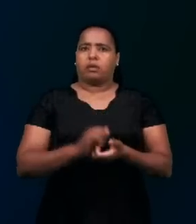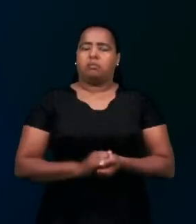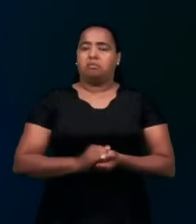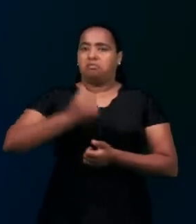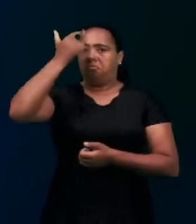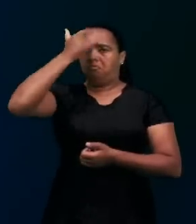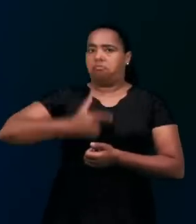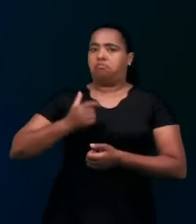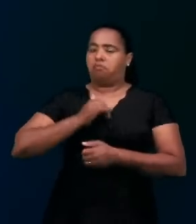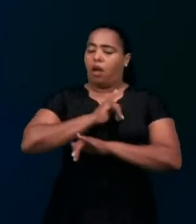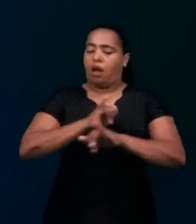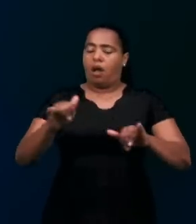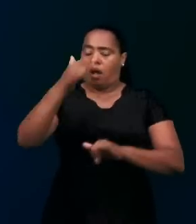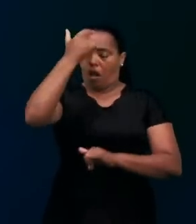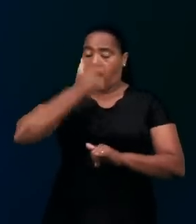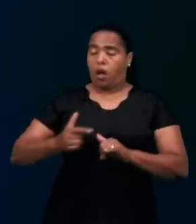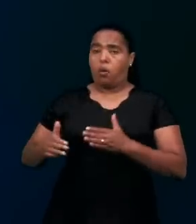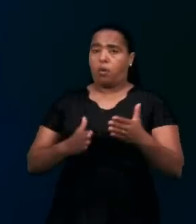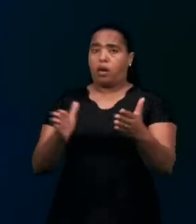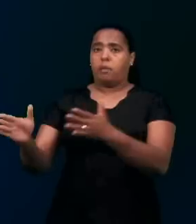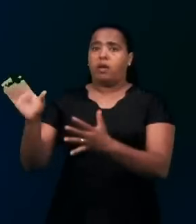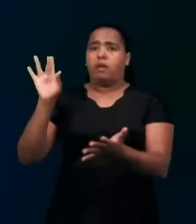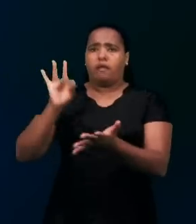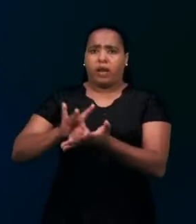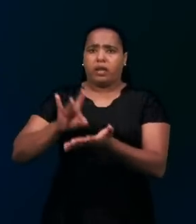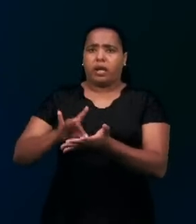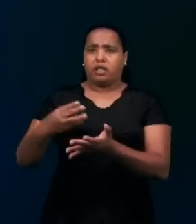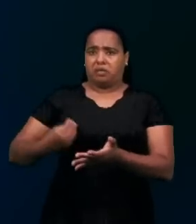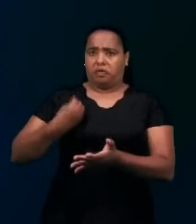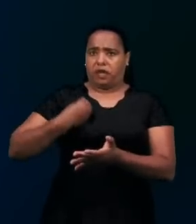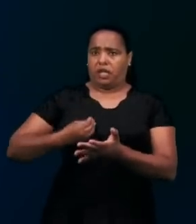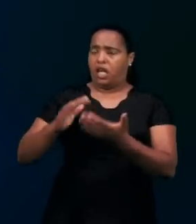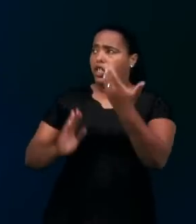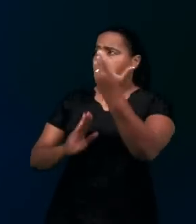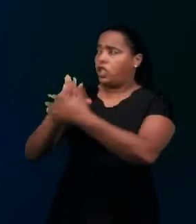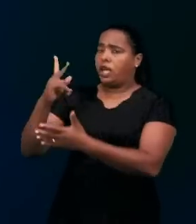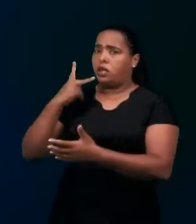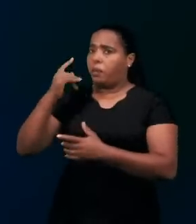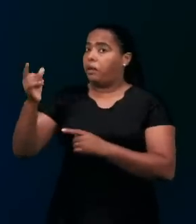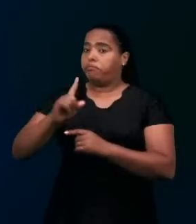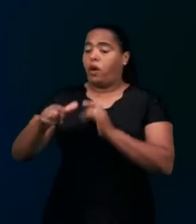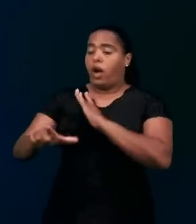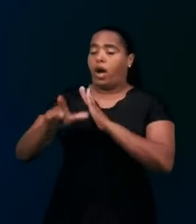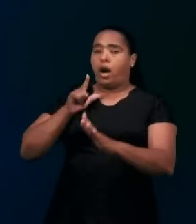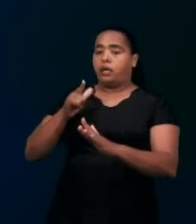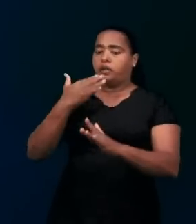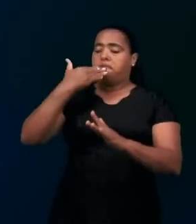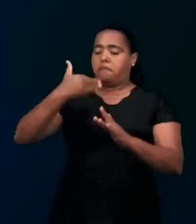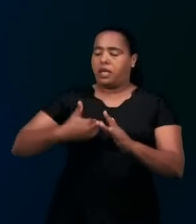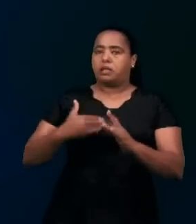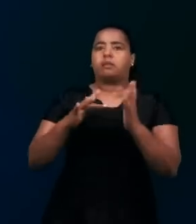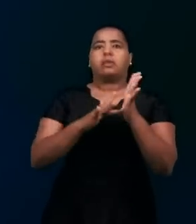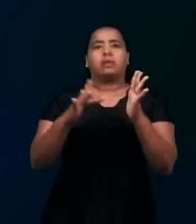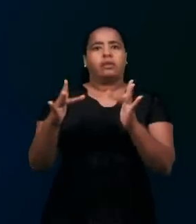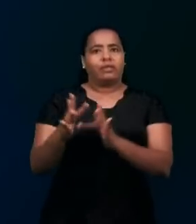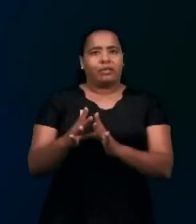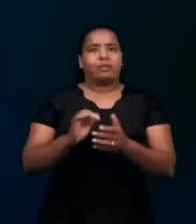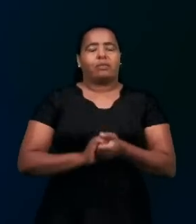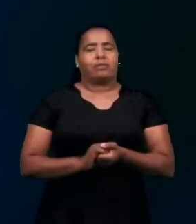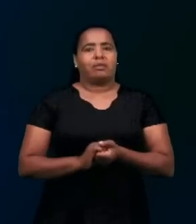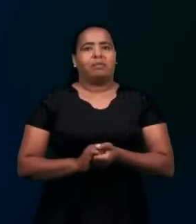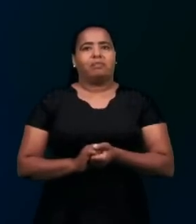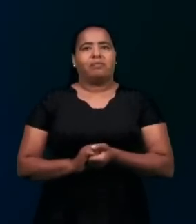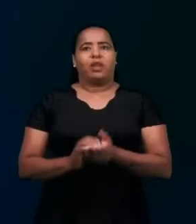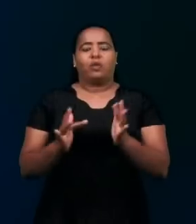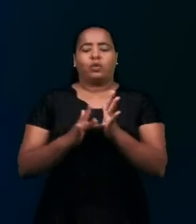o caminho e a verdade e a vida. Ninguém vem ao Pai se não por mim. Também podemos ver o Senhor Jesus como único mediador